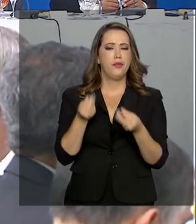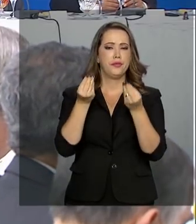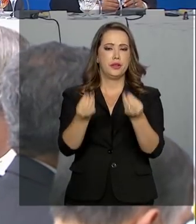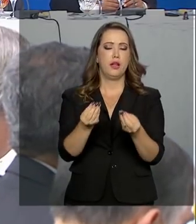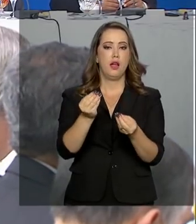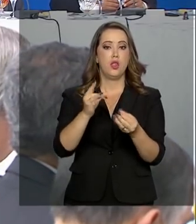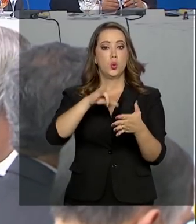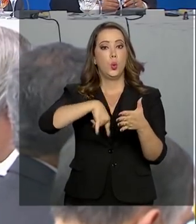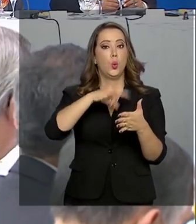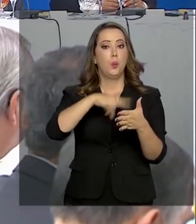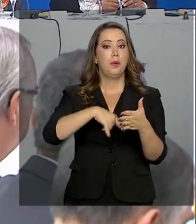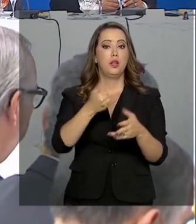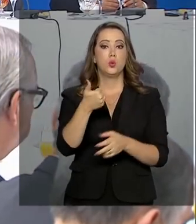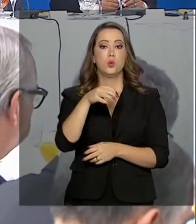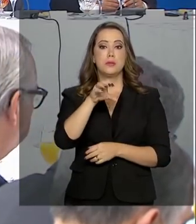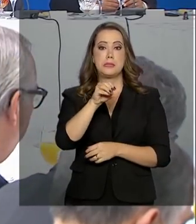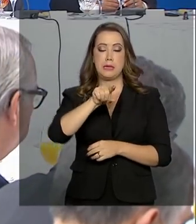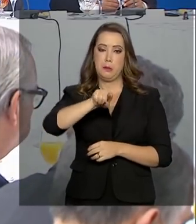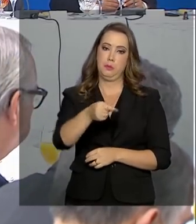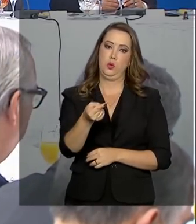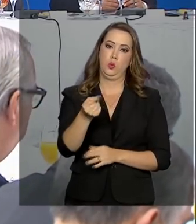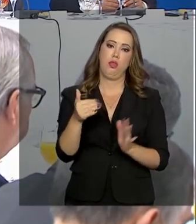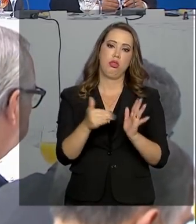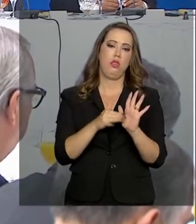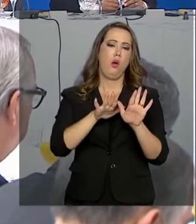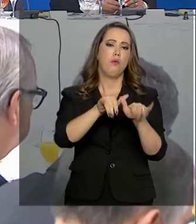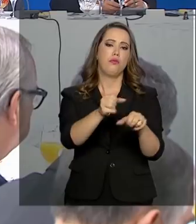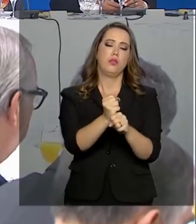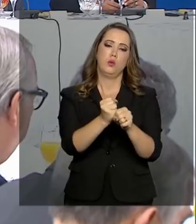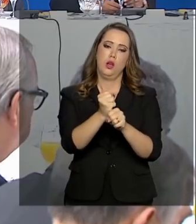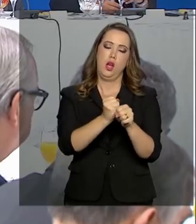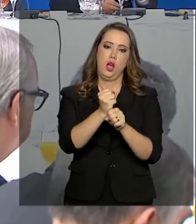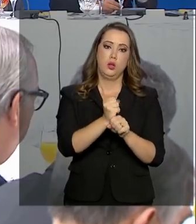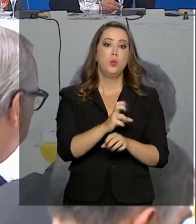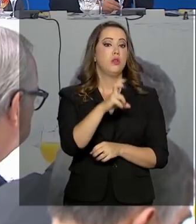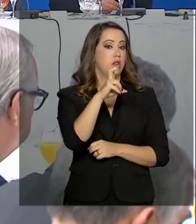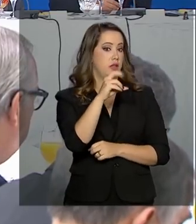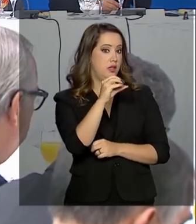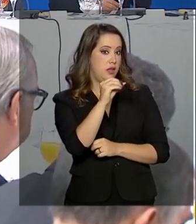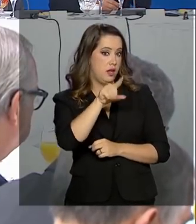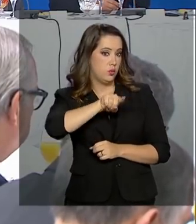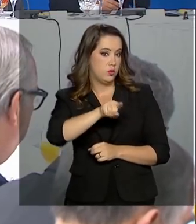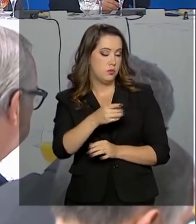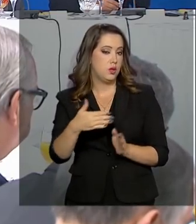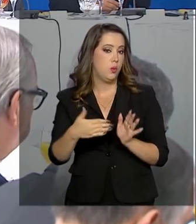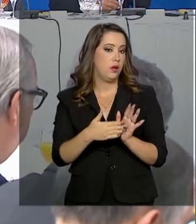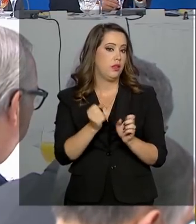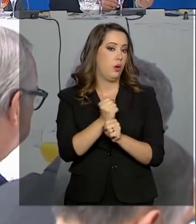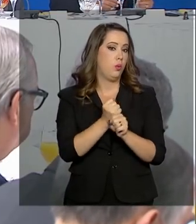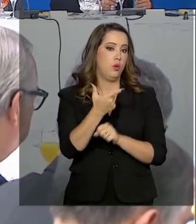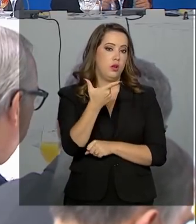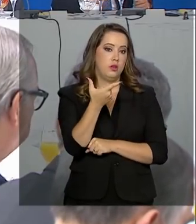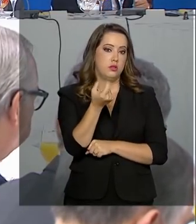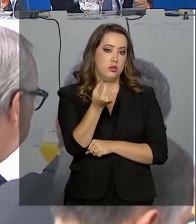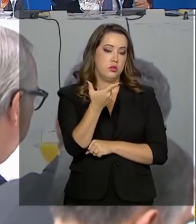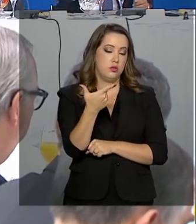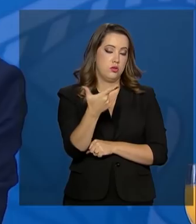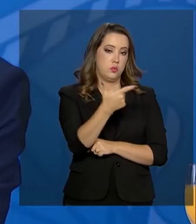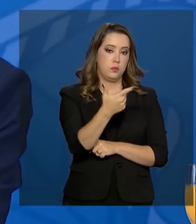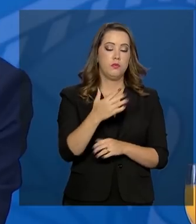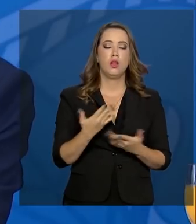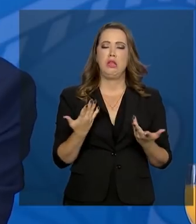terras até o fim deste ano e 500 mil até 2022. E a partir de março, os